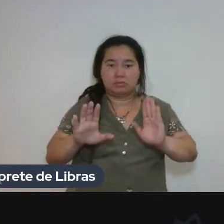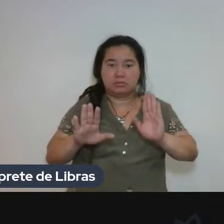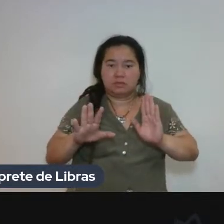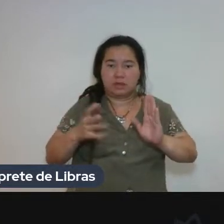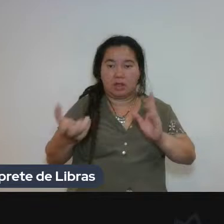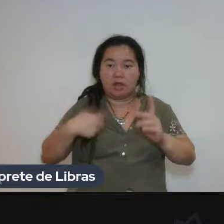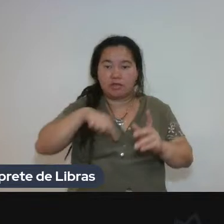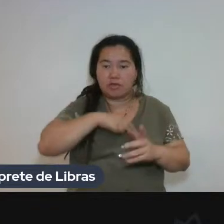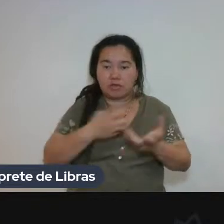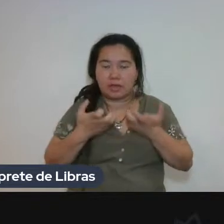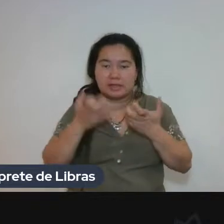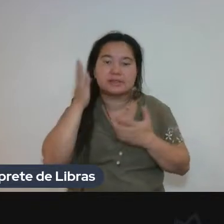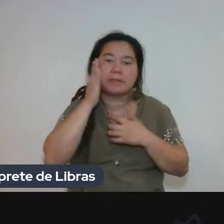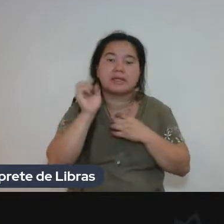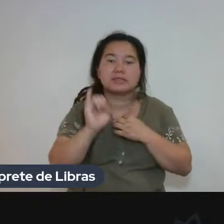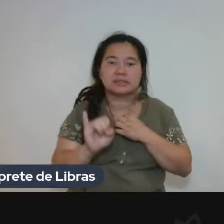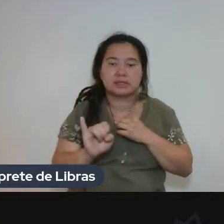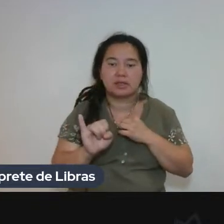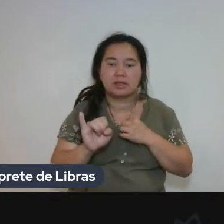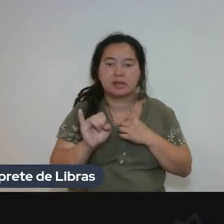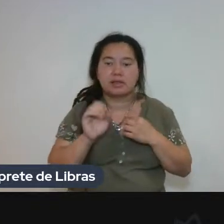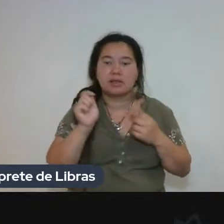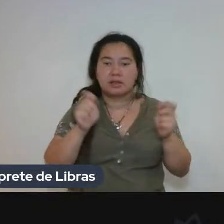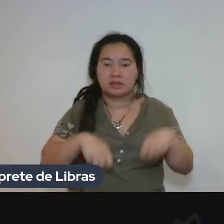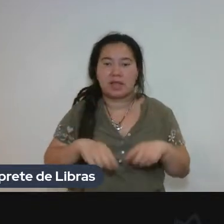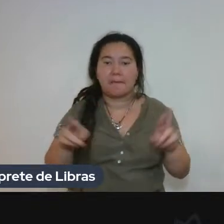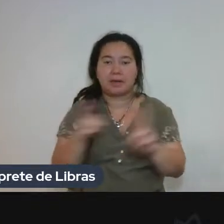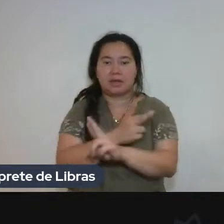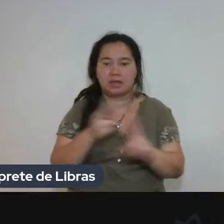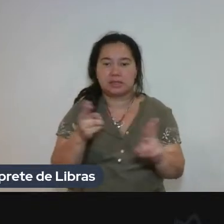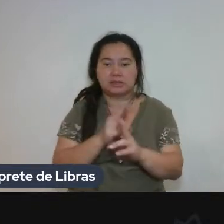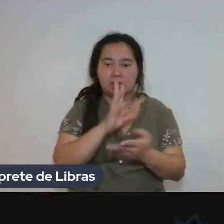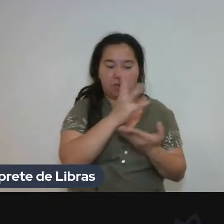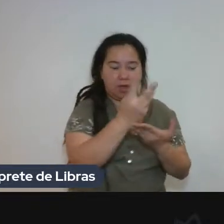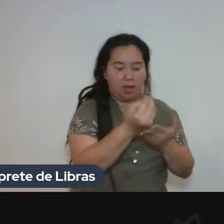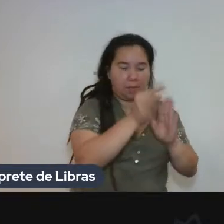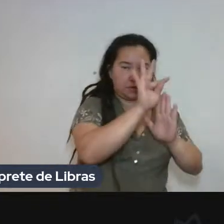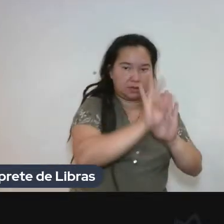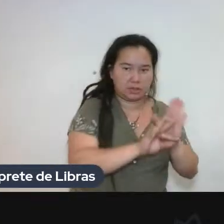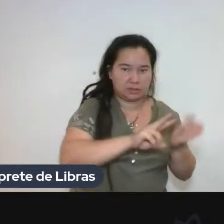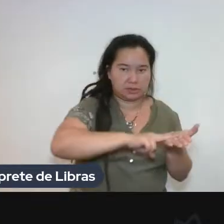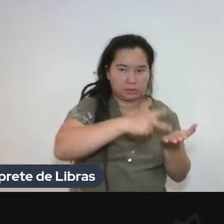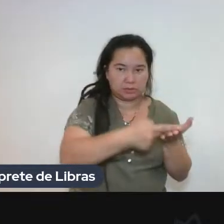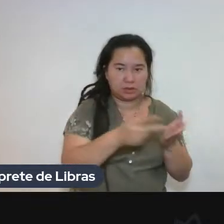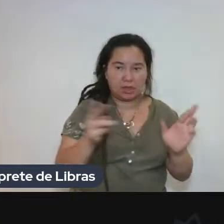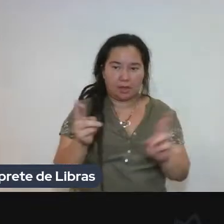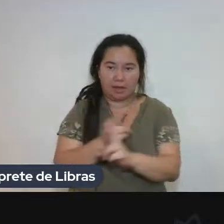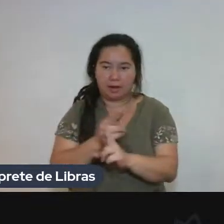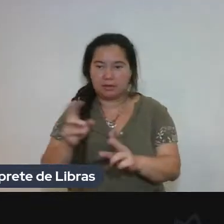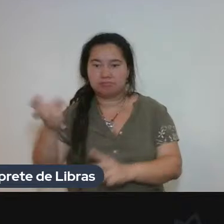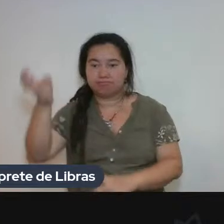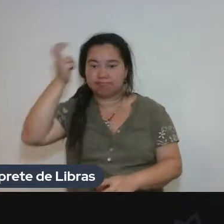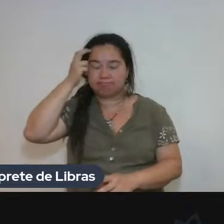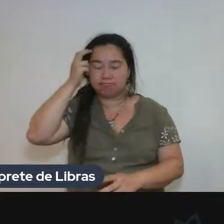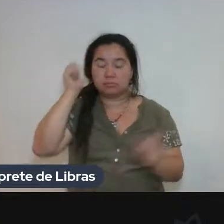traduzida com a cultura e também fazer uma seleção daquilo que é publicado em um determinado